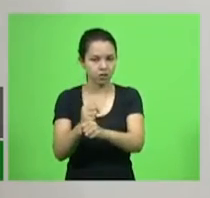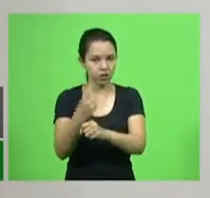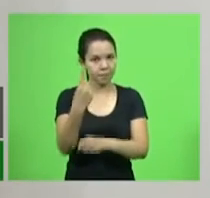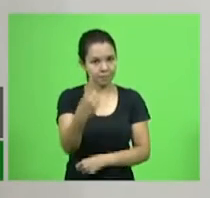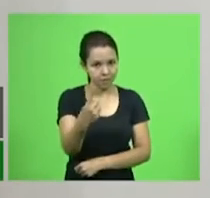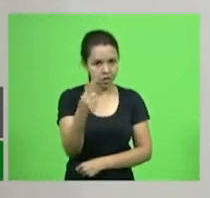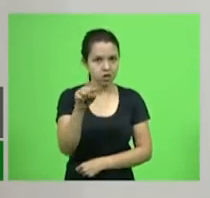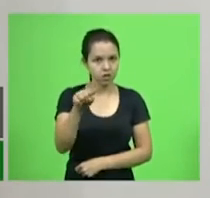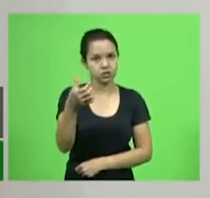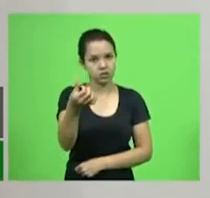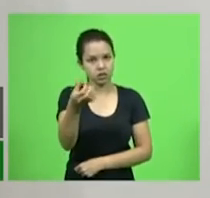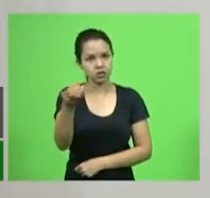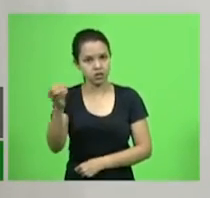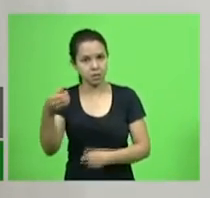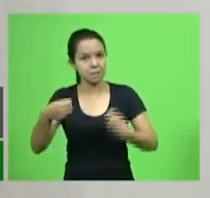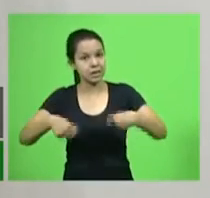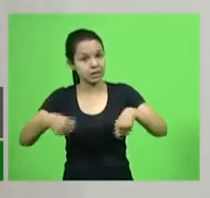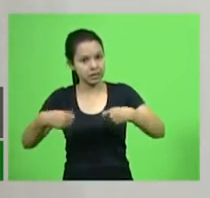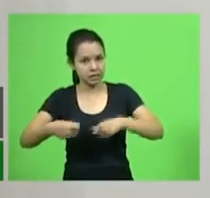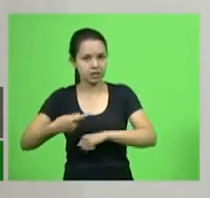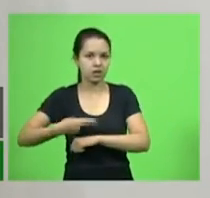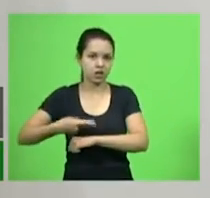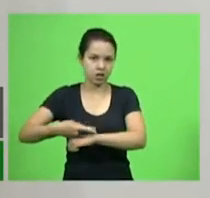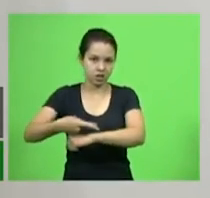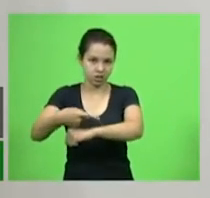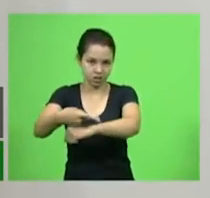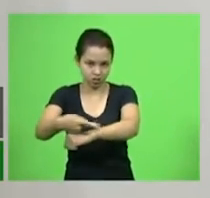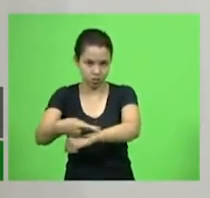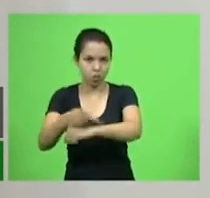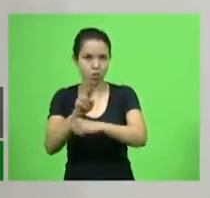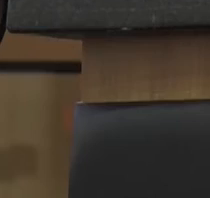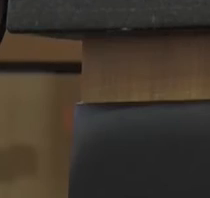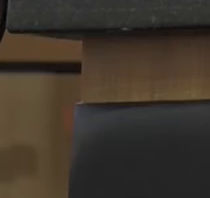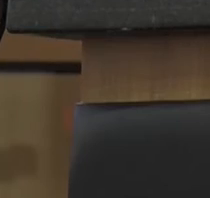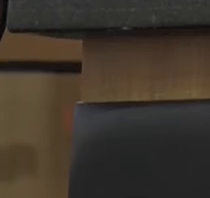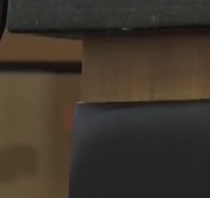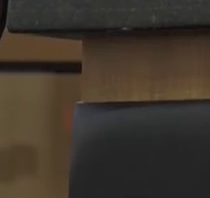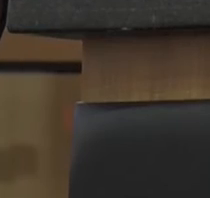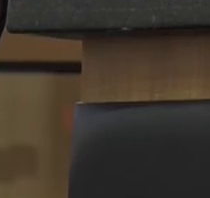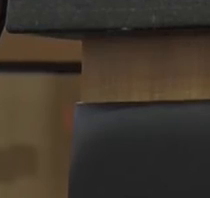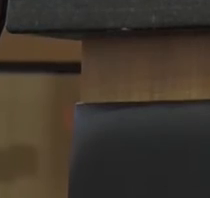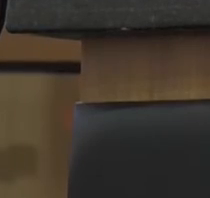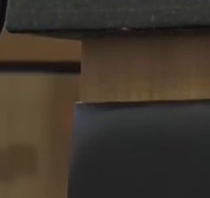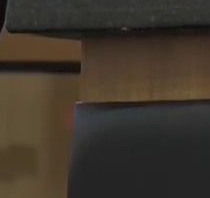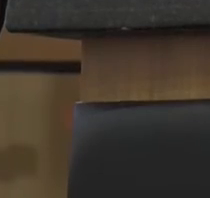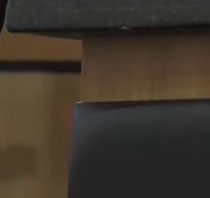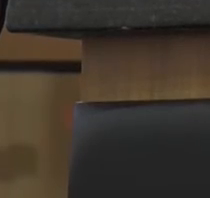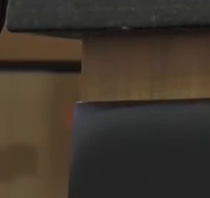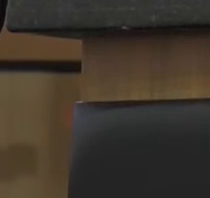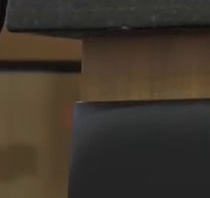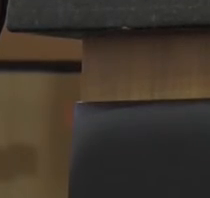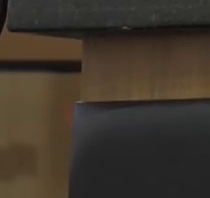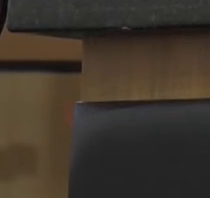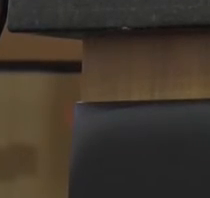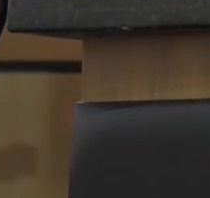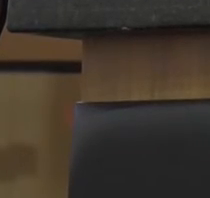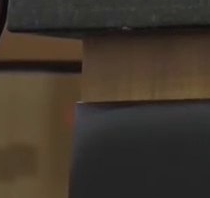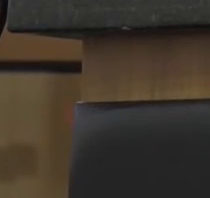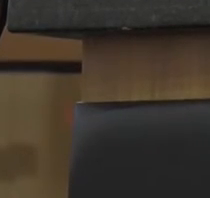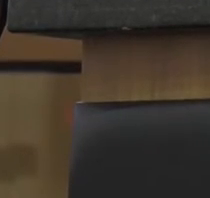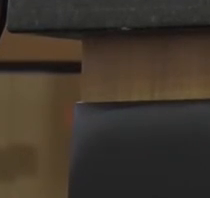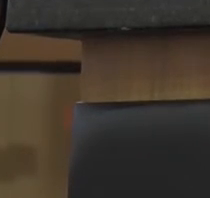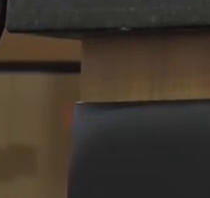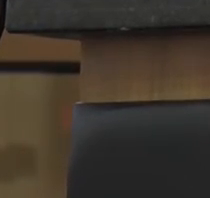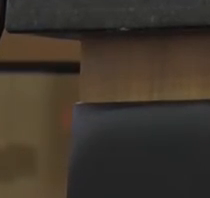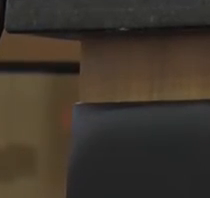deputado Ivan, precisarem de leitos UTI Covid. A parlamentar agradeceu o governo do Estado e